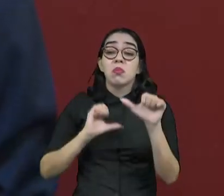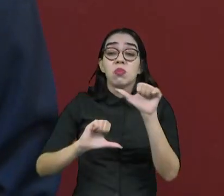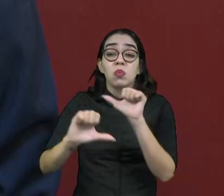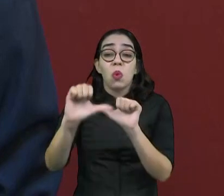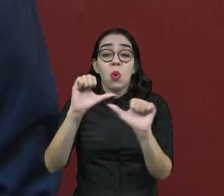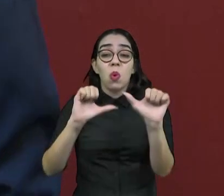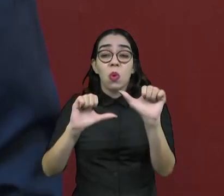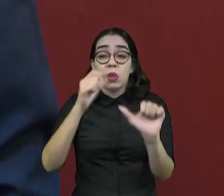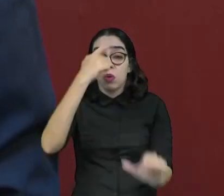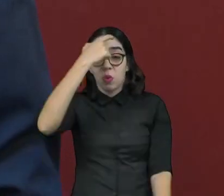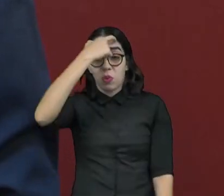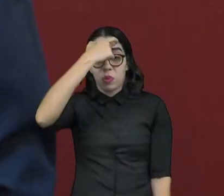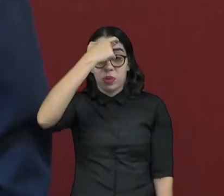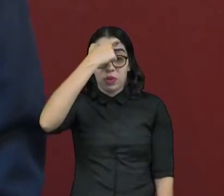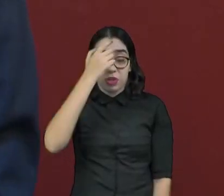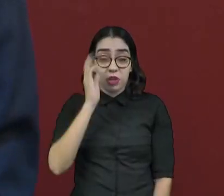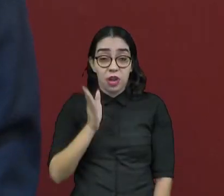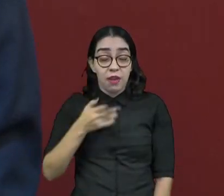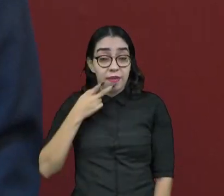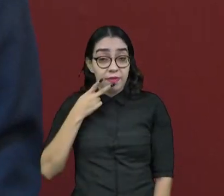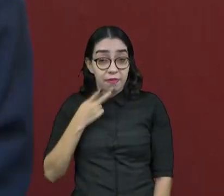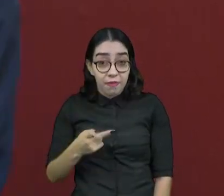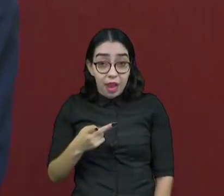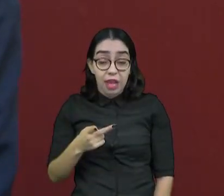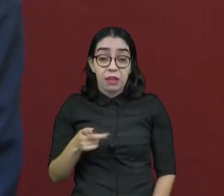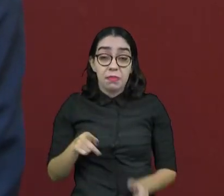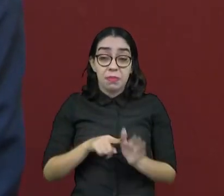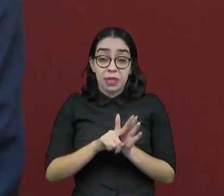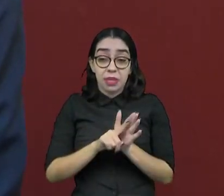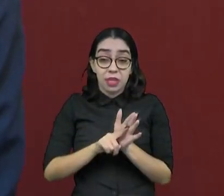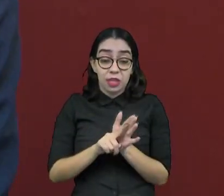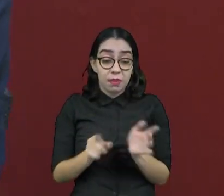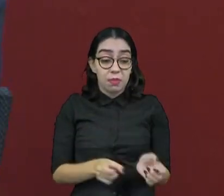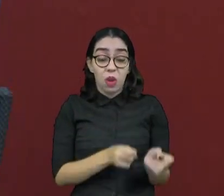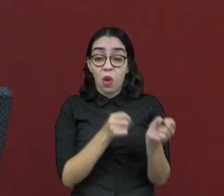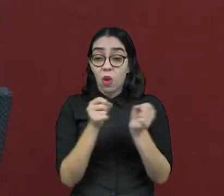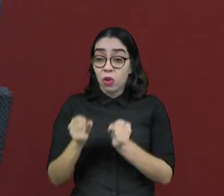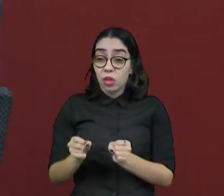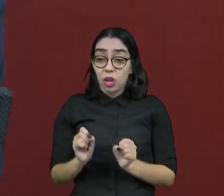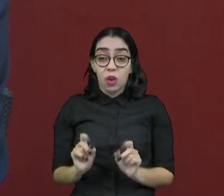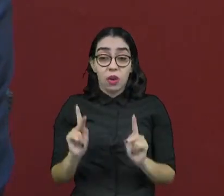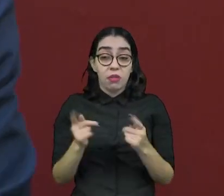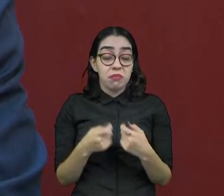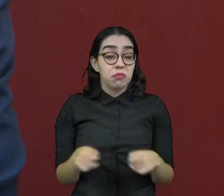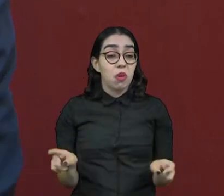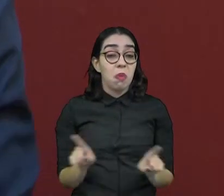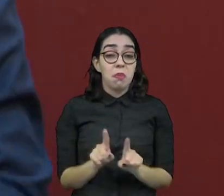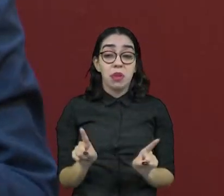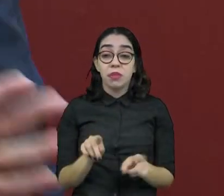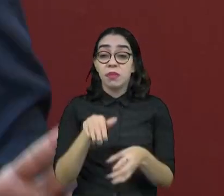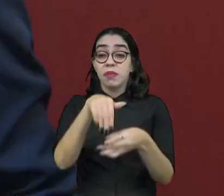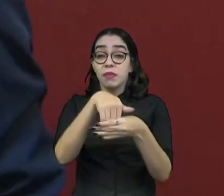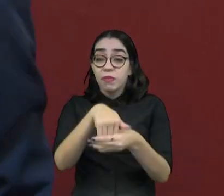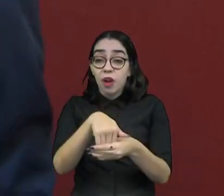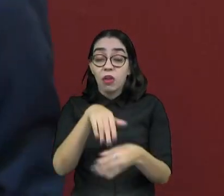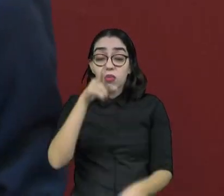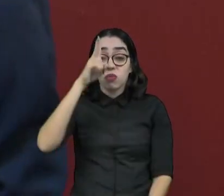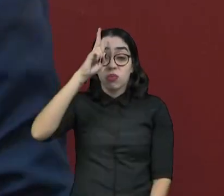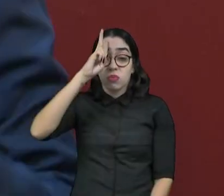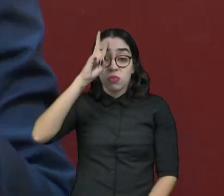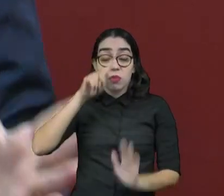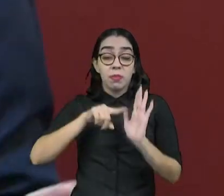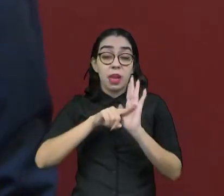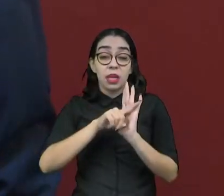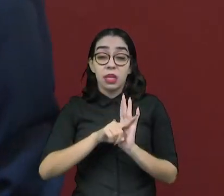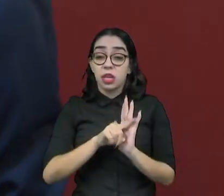brinca falando assim. Não, se a pesquisa tem esse poder todo, não precisa mais de eleição. A gente faz uma pesquisa lá na segunda-feira e o resultado que der, a gente considera